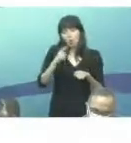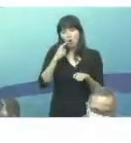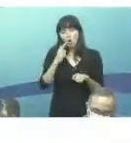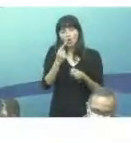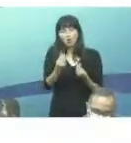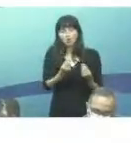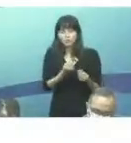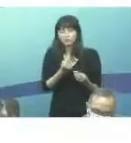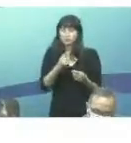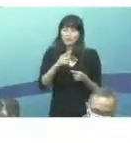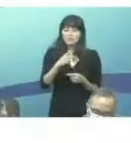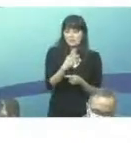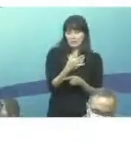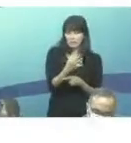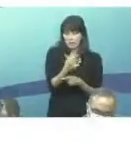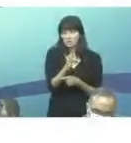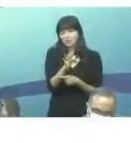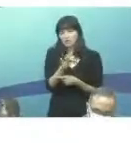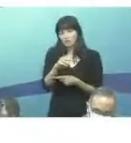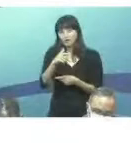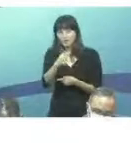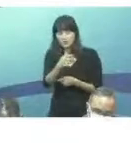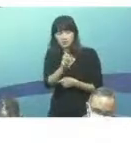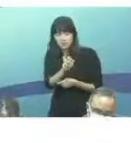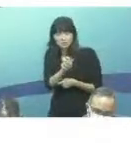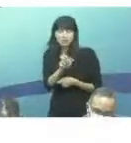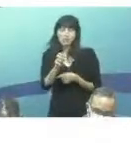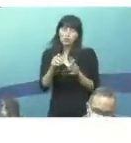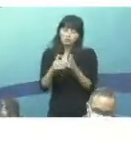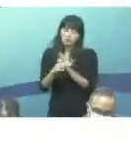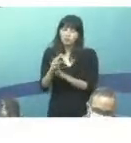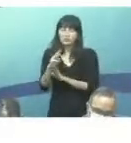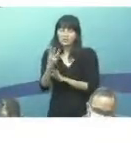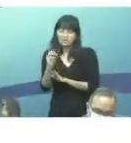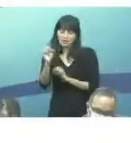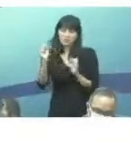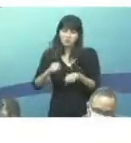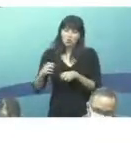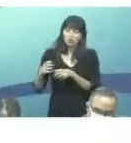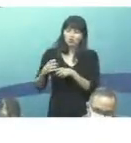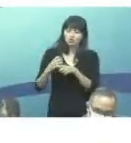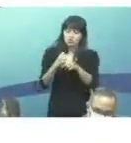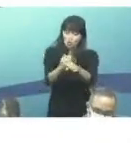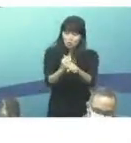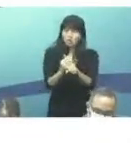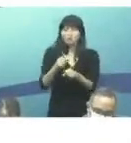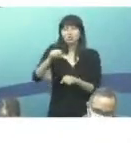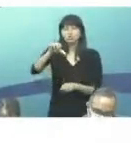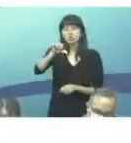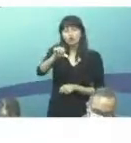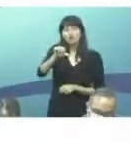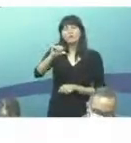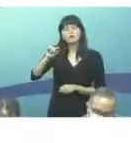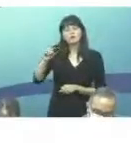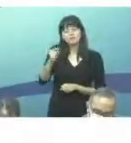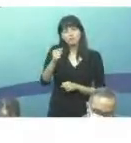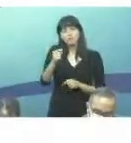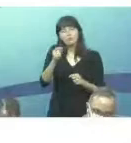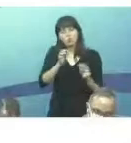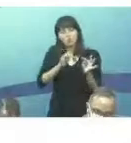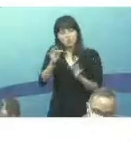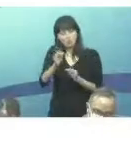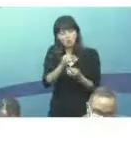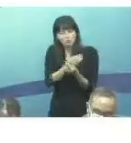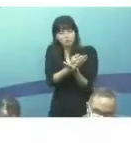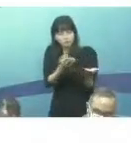575 por 50, como de 300 por 150, totalizando cerca de 90 mil tratamentos distribuídos com esquema